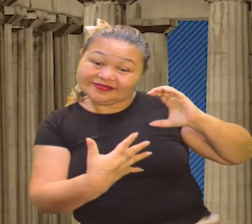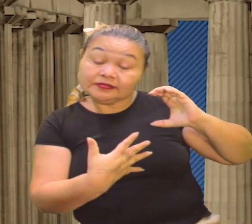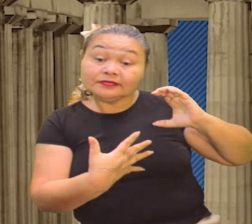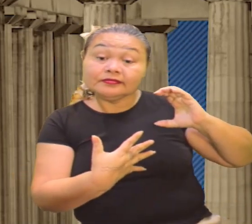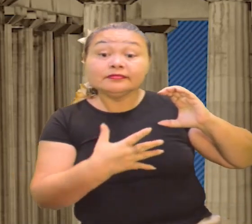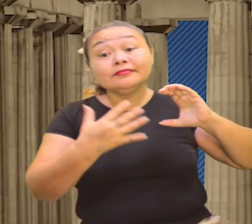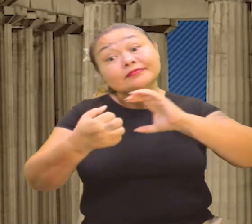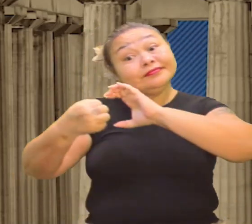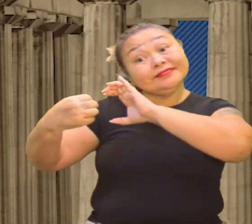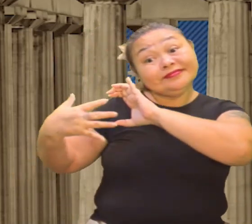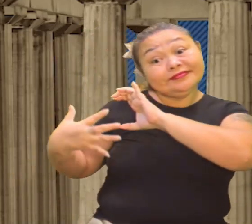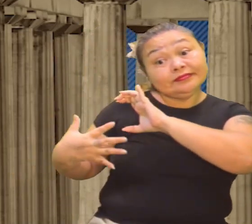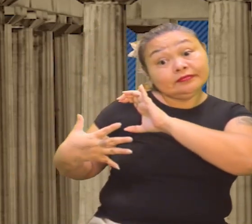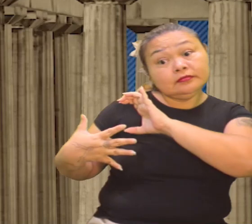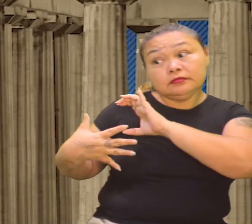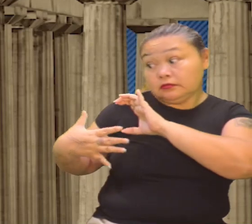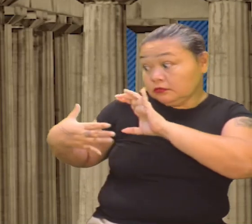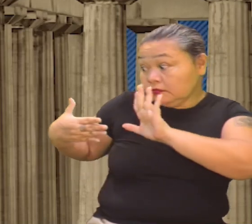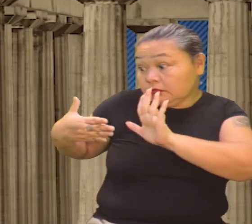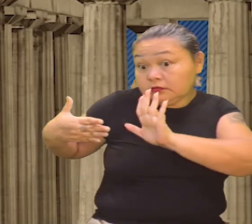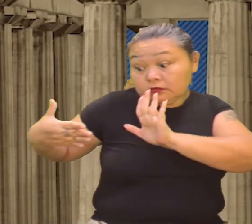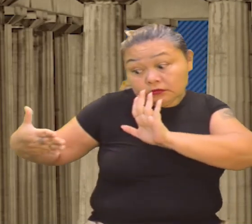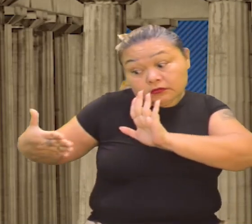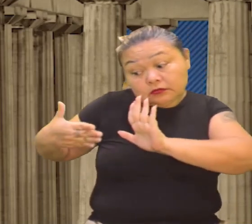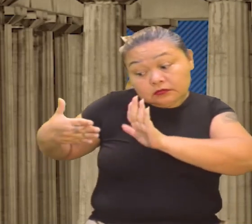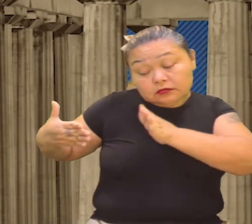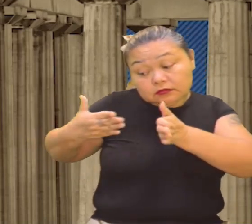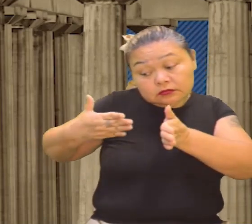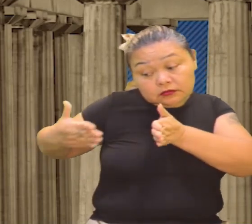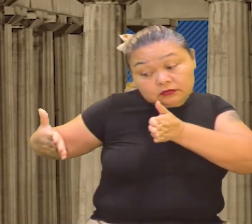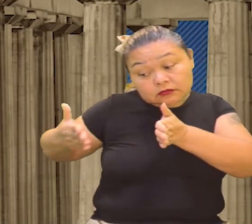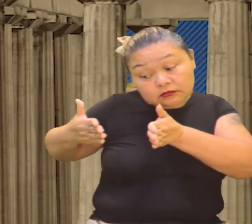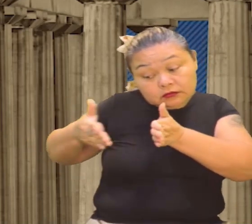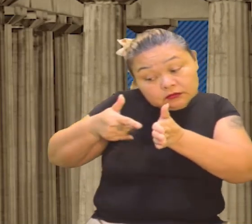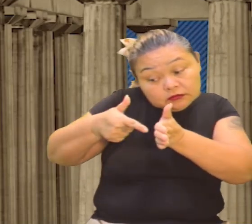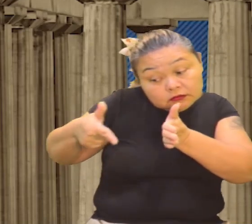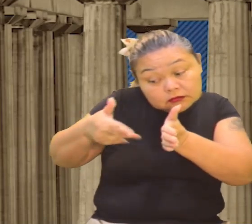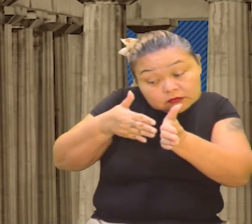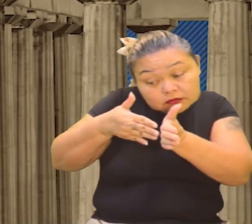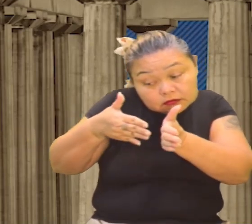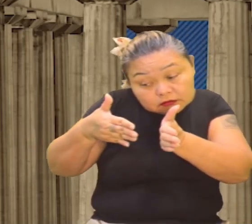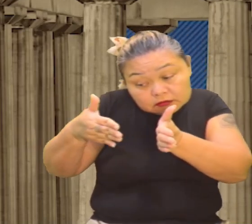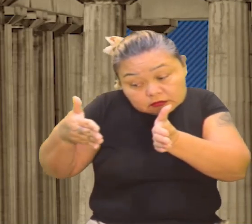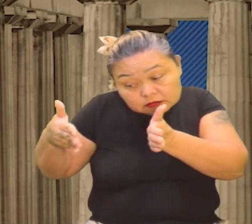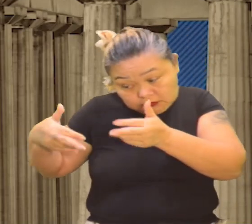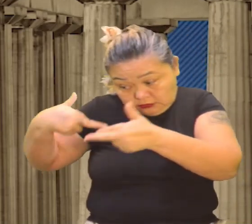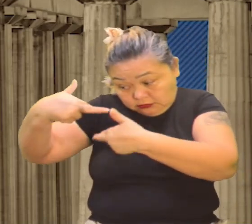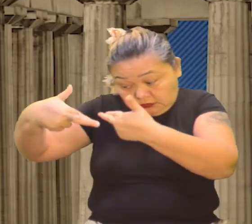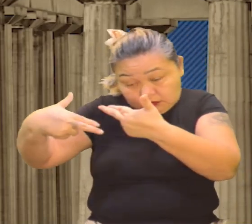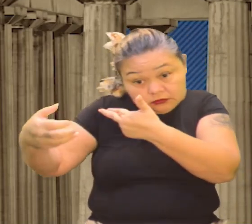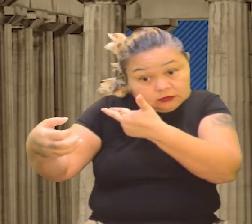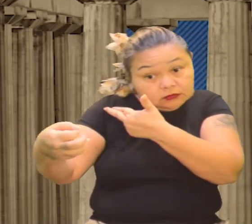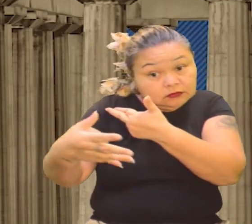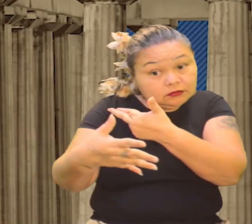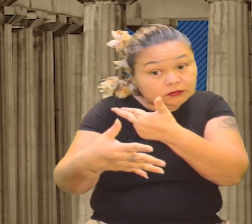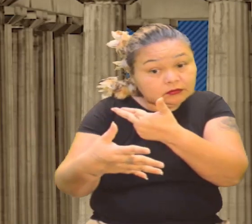Agora, as características de um período, que no caso do Renascimento, vamos lá ver, olha aí.